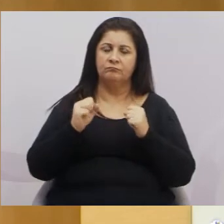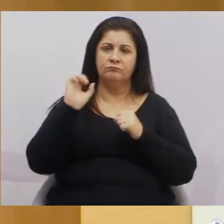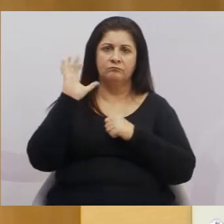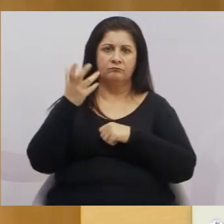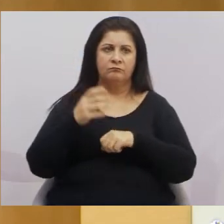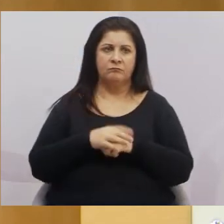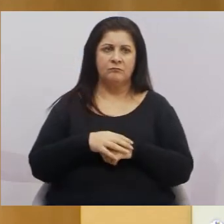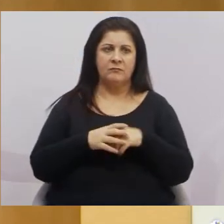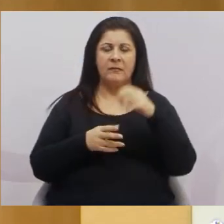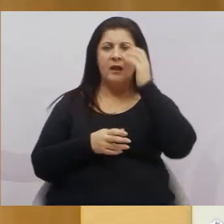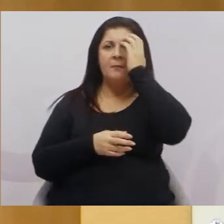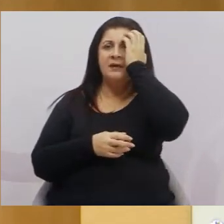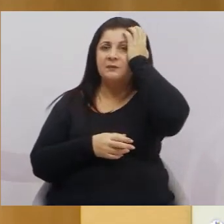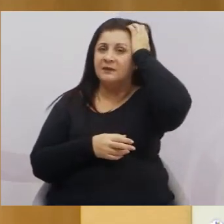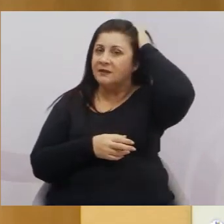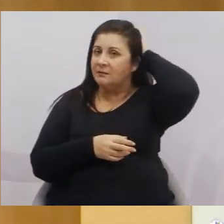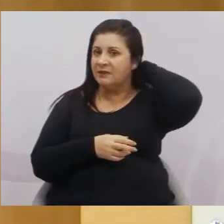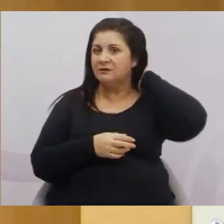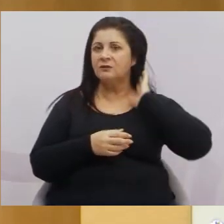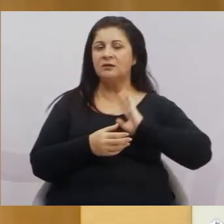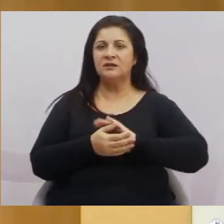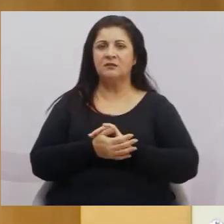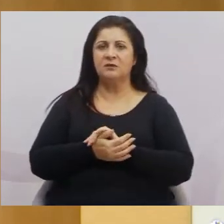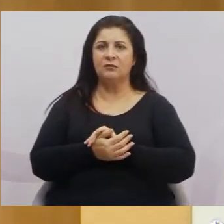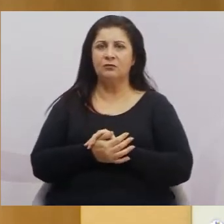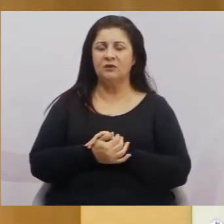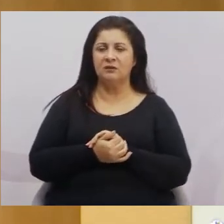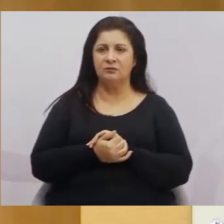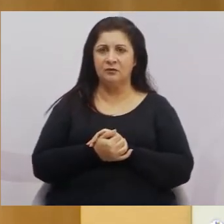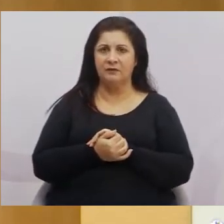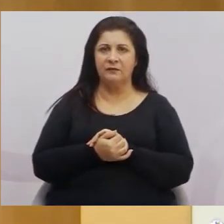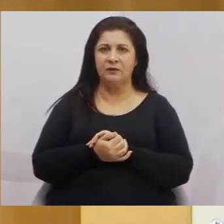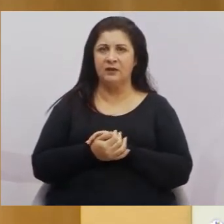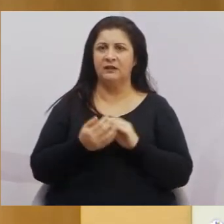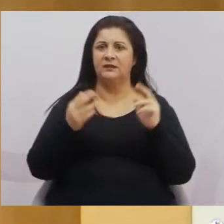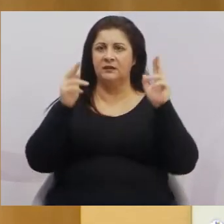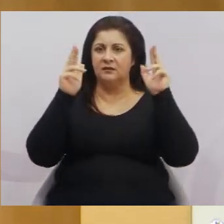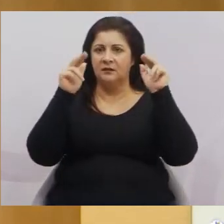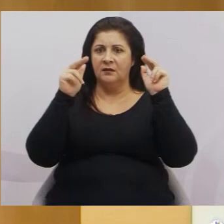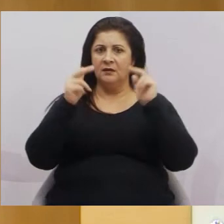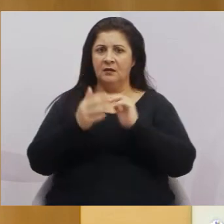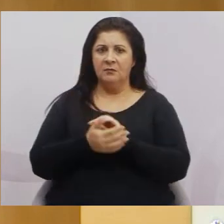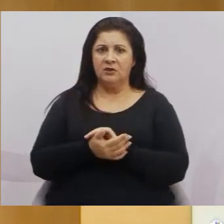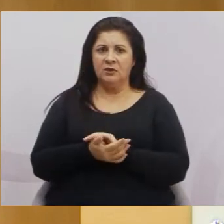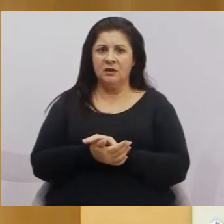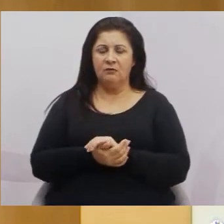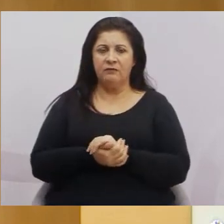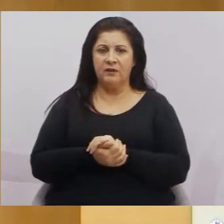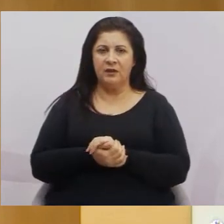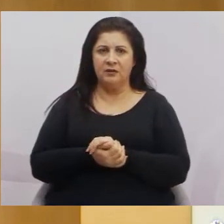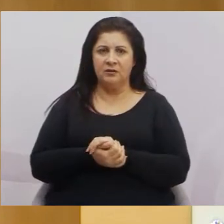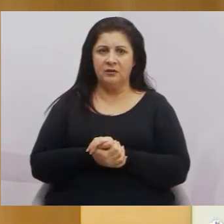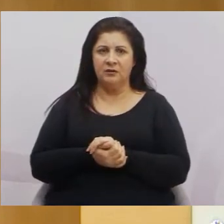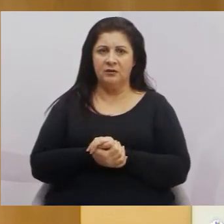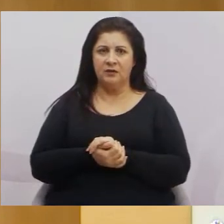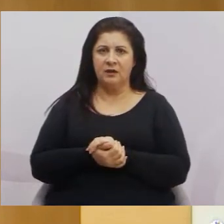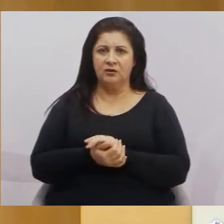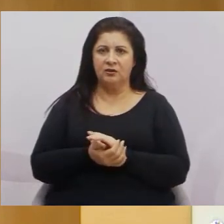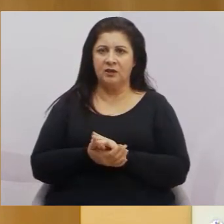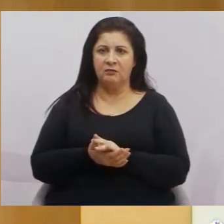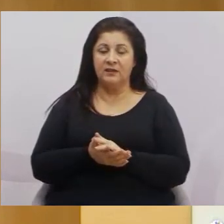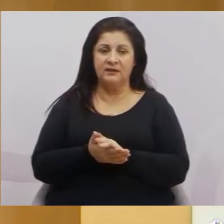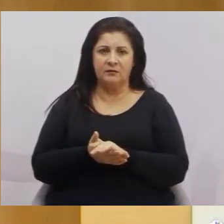Essa é a pauta, é a pauta de muitas pessoas que, infelizmente, nós, do Partido